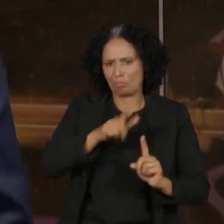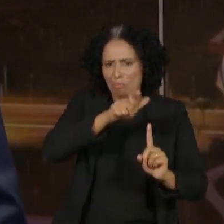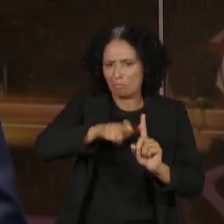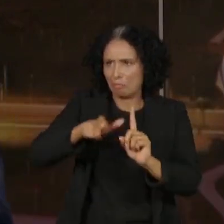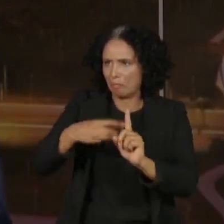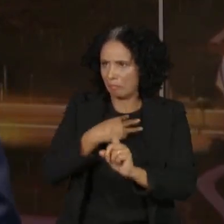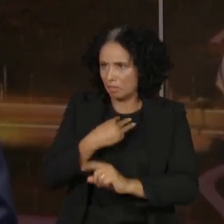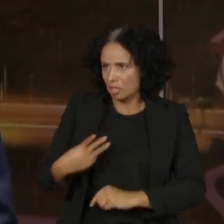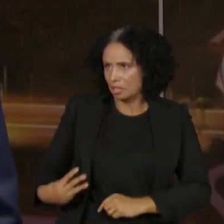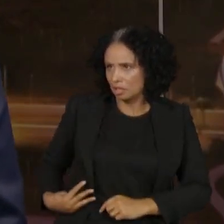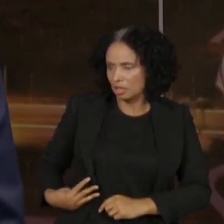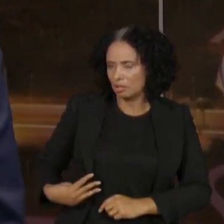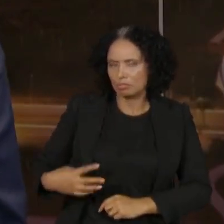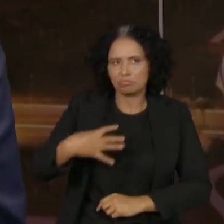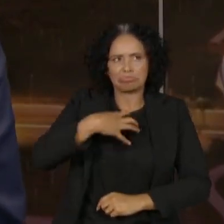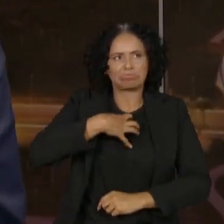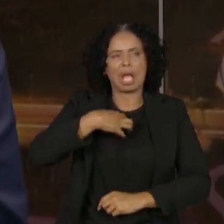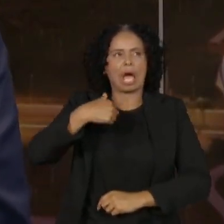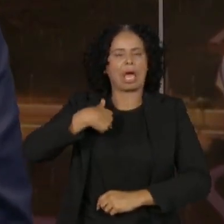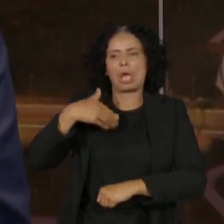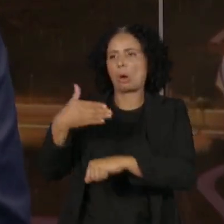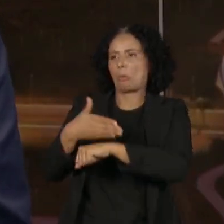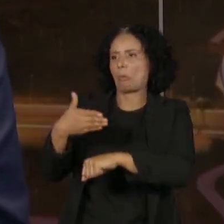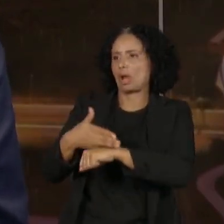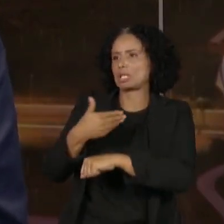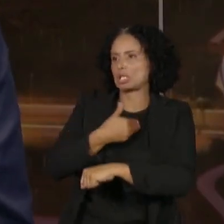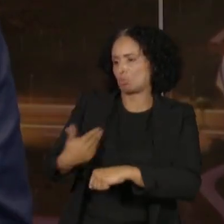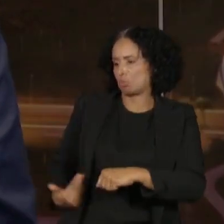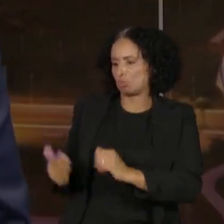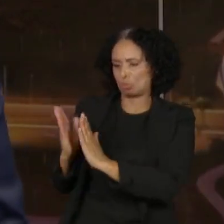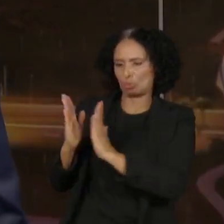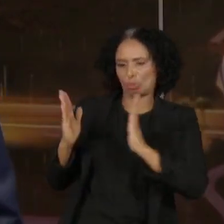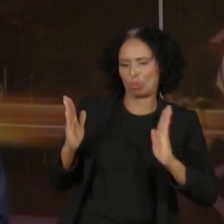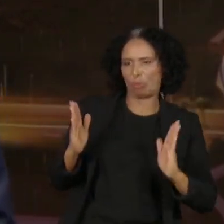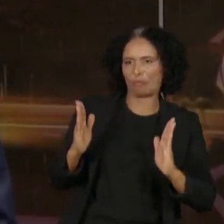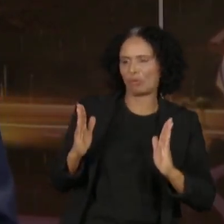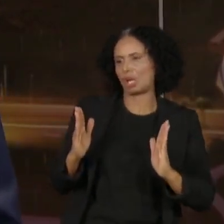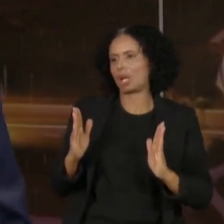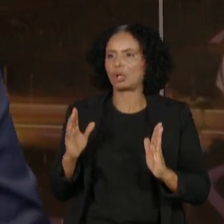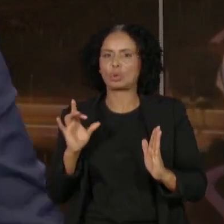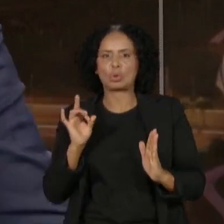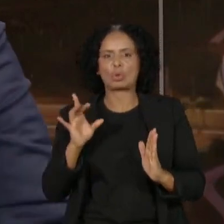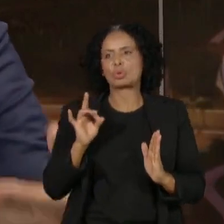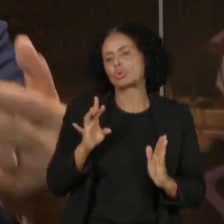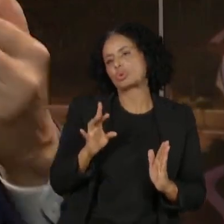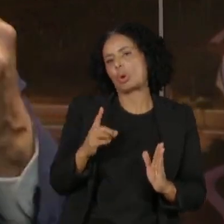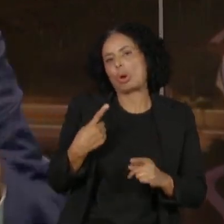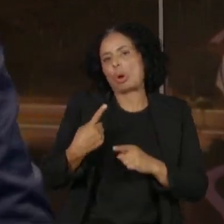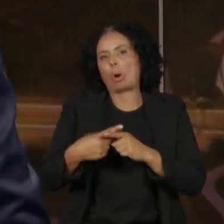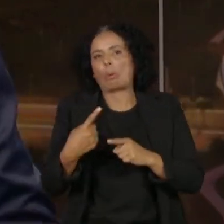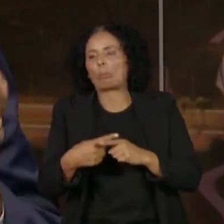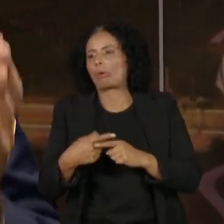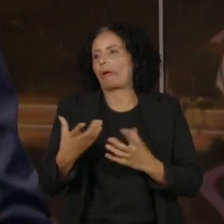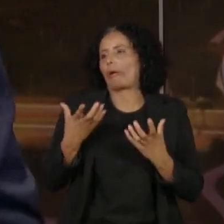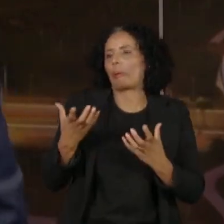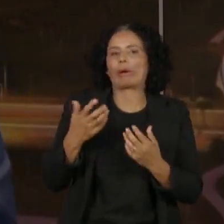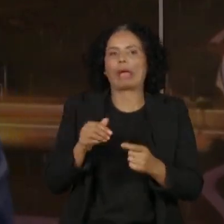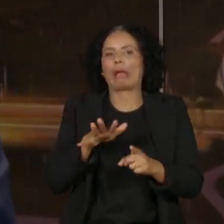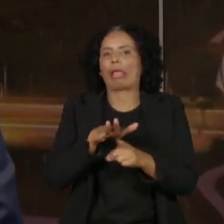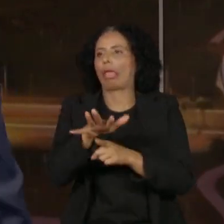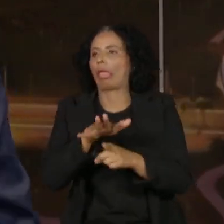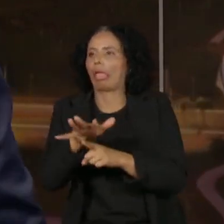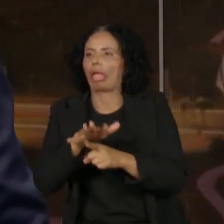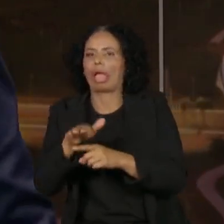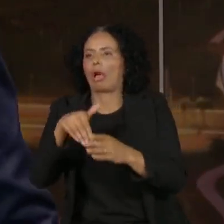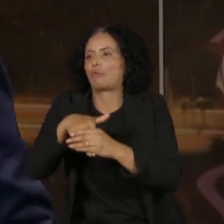considerado base do governo só porque, na hora que o governo precisa, vai lá e volta. Não. Ele tem que ser incorporado no dia